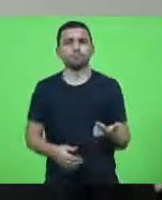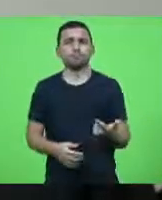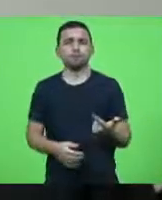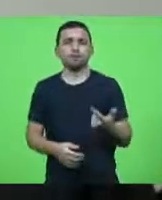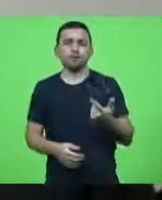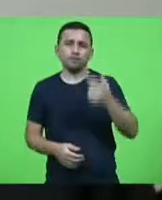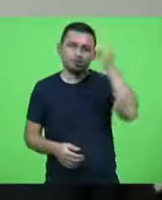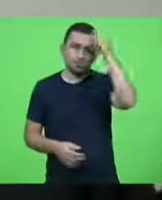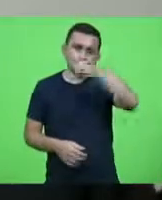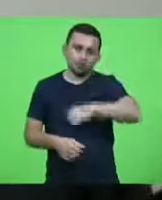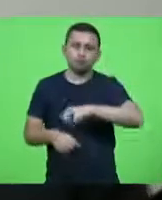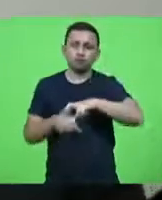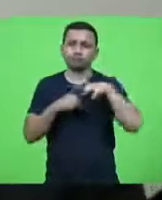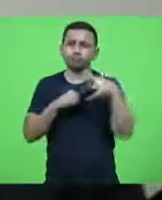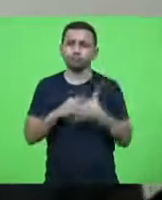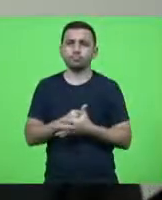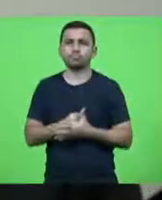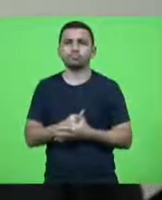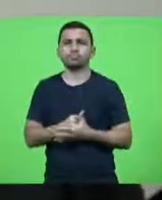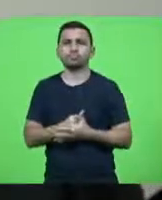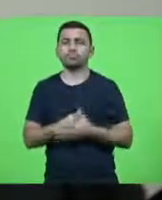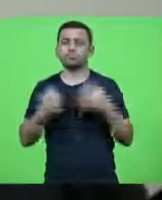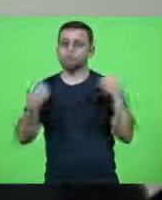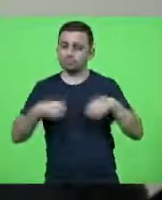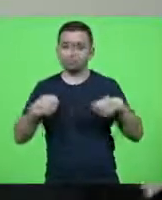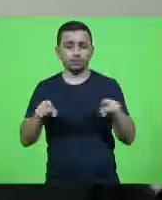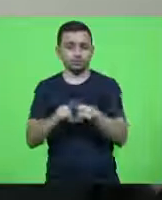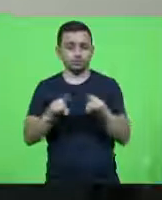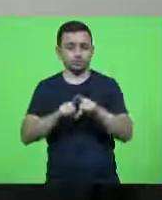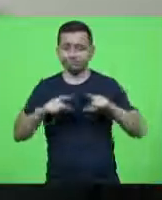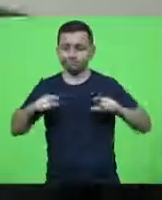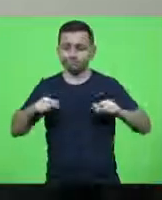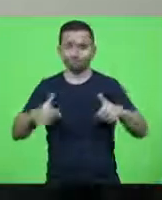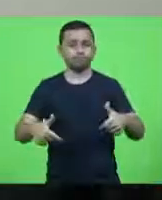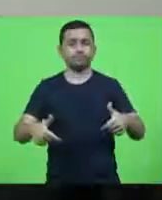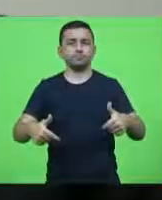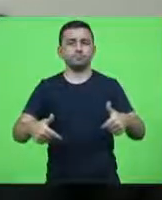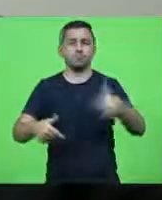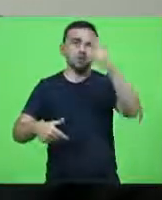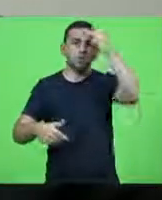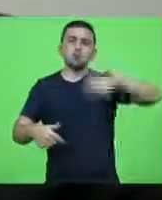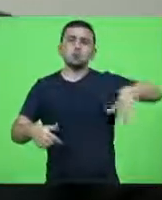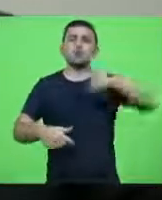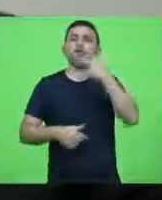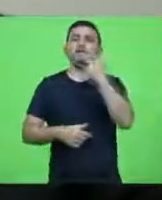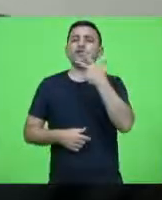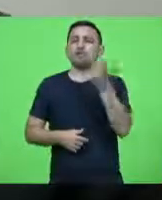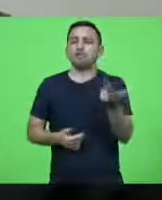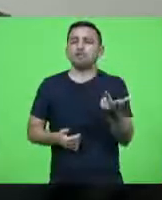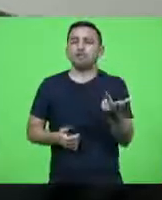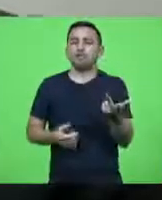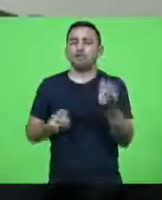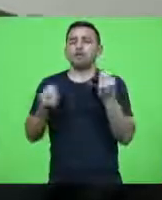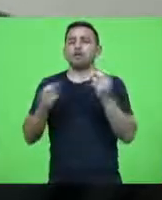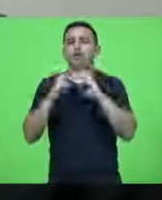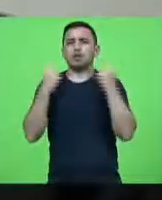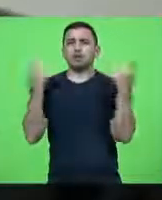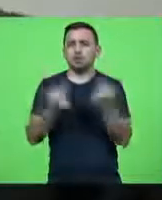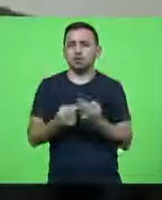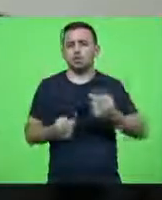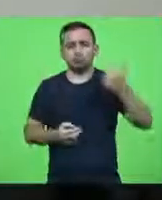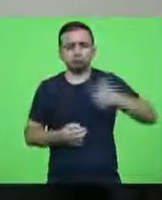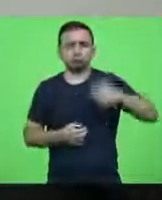covid nós precisamos ter uma ação efetiva das pessoas falam o seguinte não mas é reunião em cima de